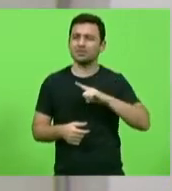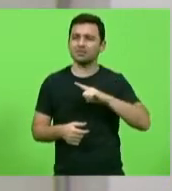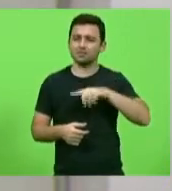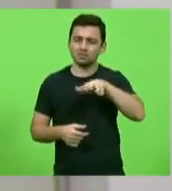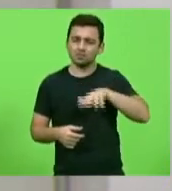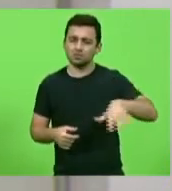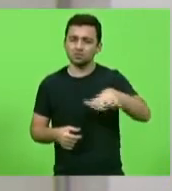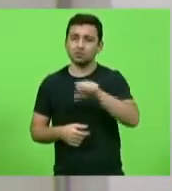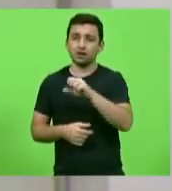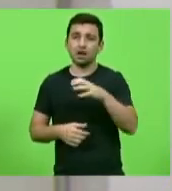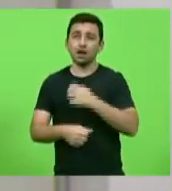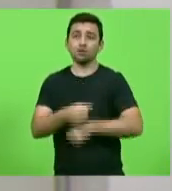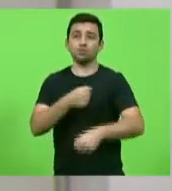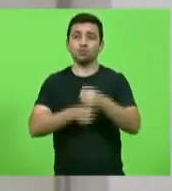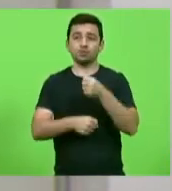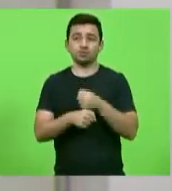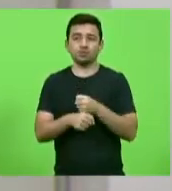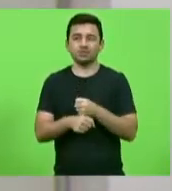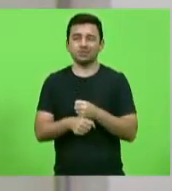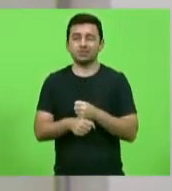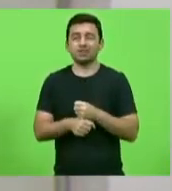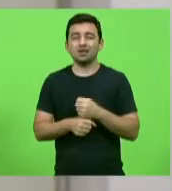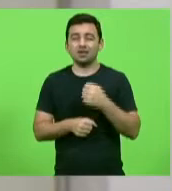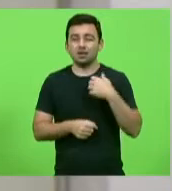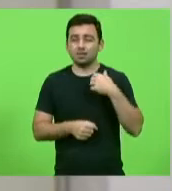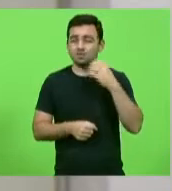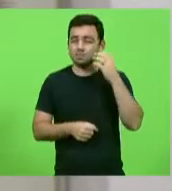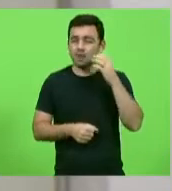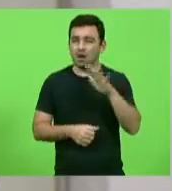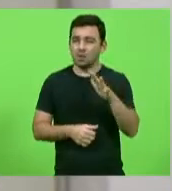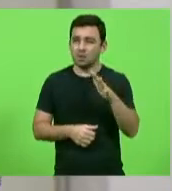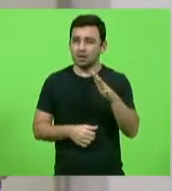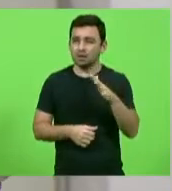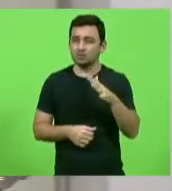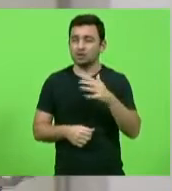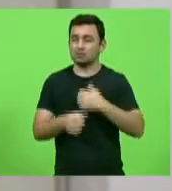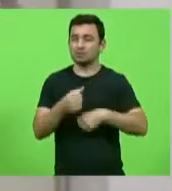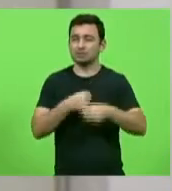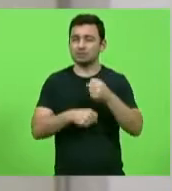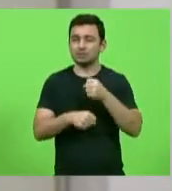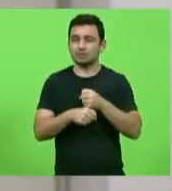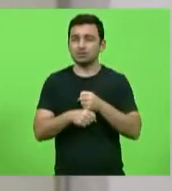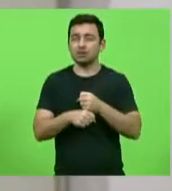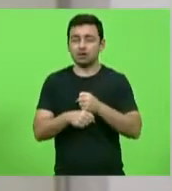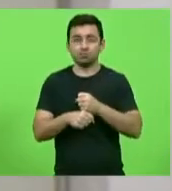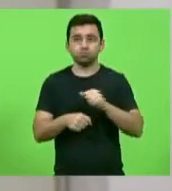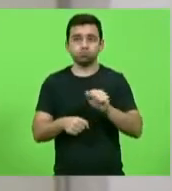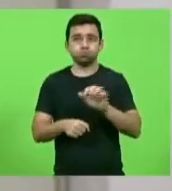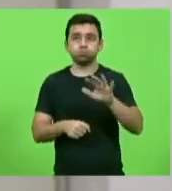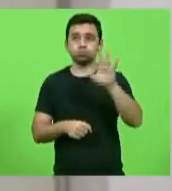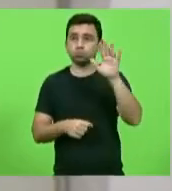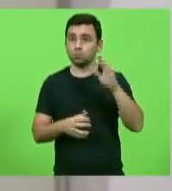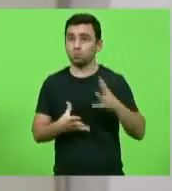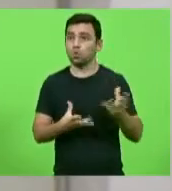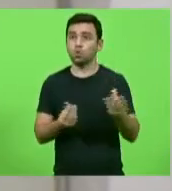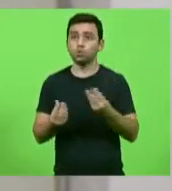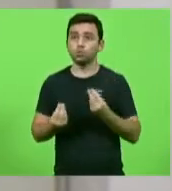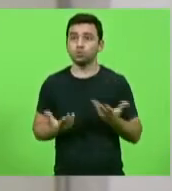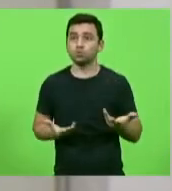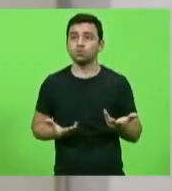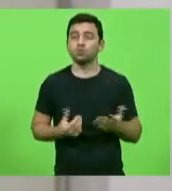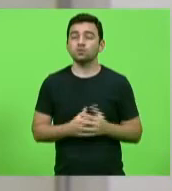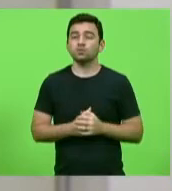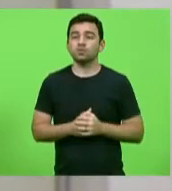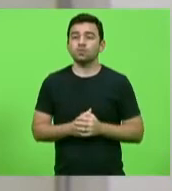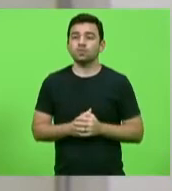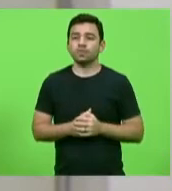em Santa Catarina no ano passado, se não me engano, no primeiro trimestre, foi um número assustador. Embora tenha diminuído se comparado